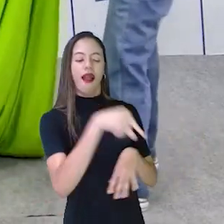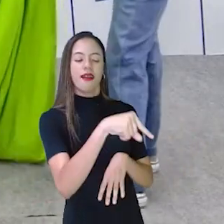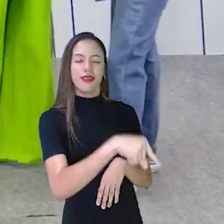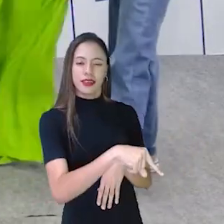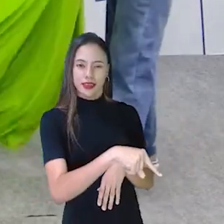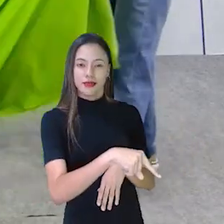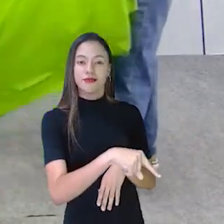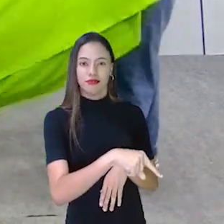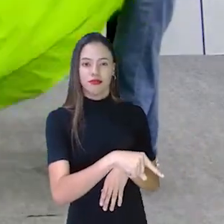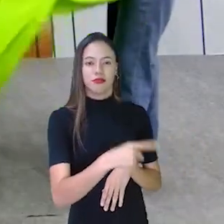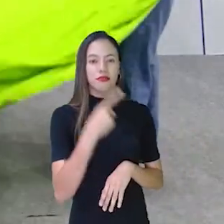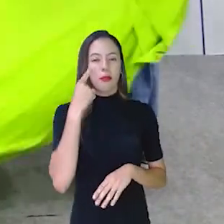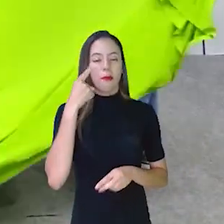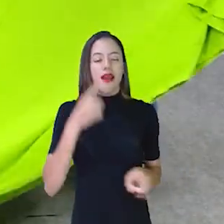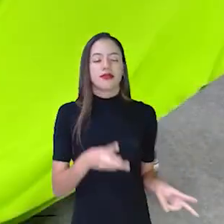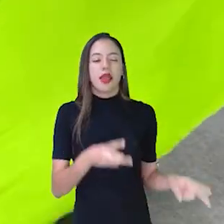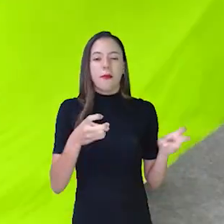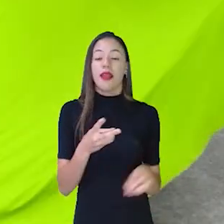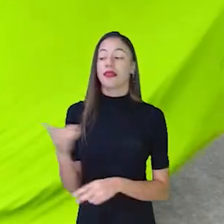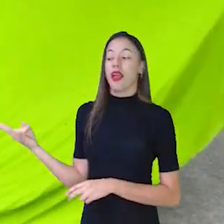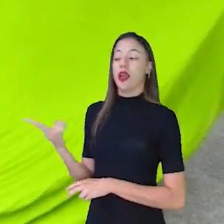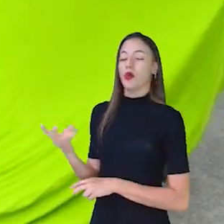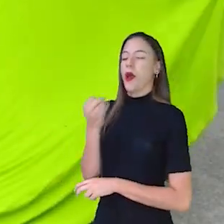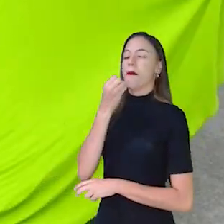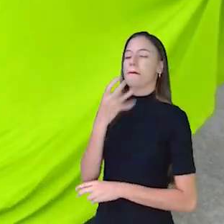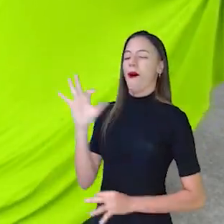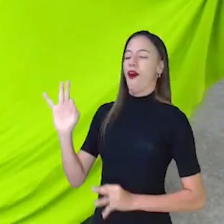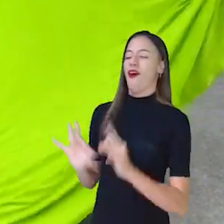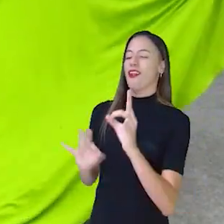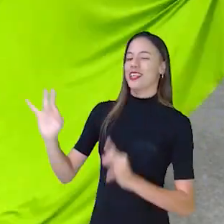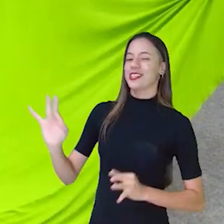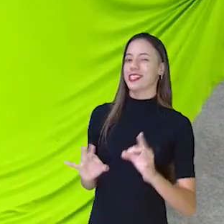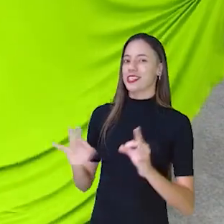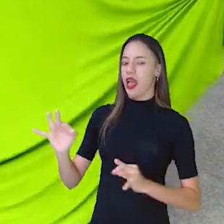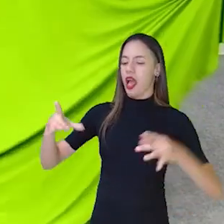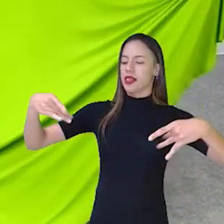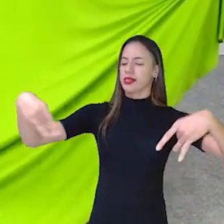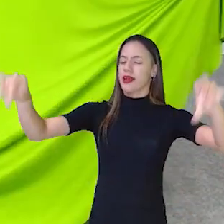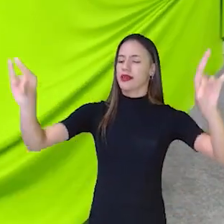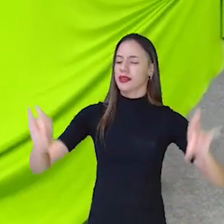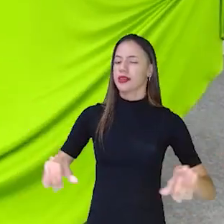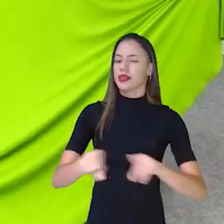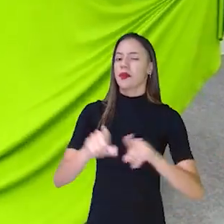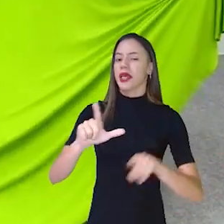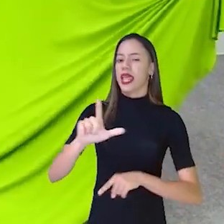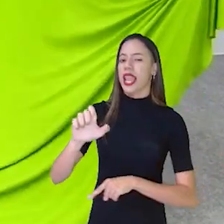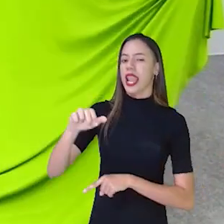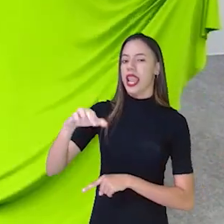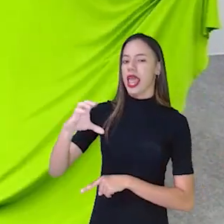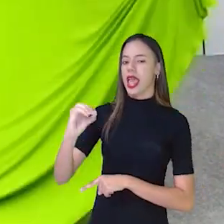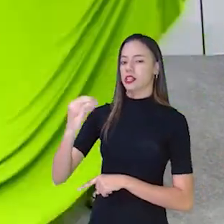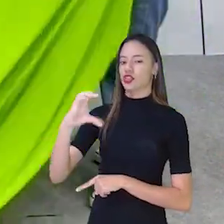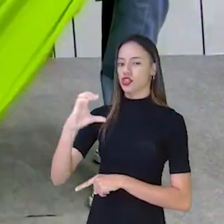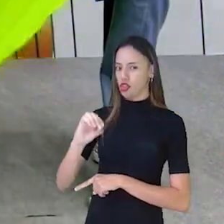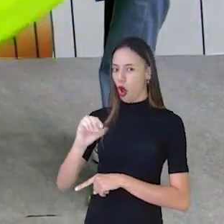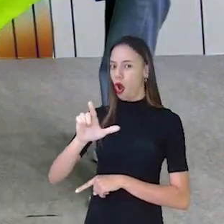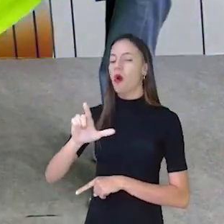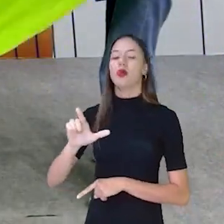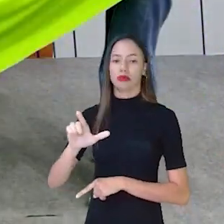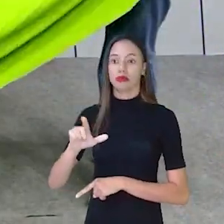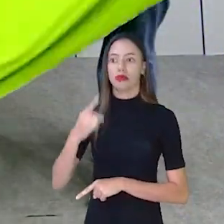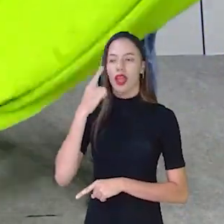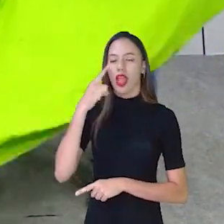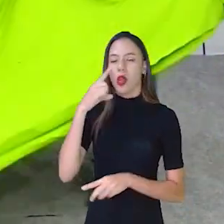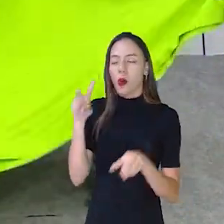assim, ó. Pra ver se elas são boas, né? A gente organização de tecidos, os lençóis da casa, né? Fica aqui. Pega Vocês